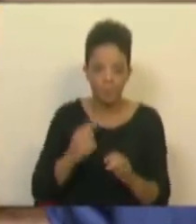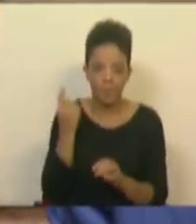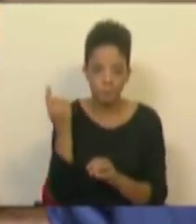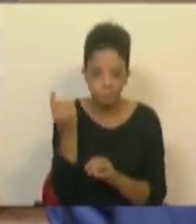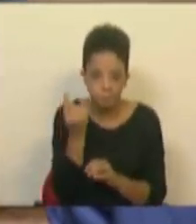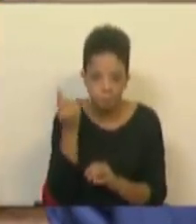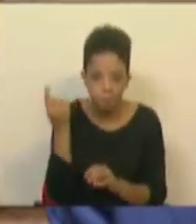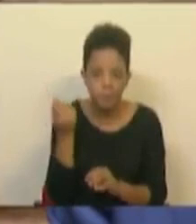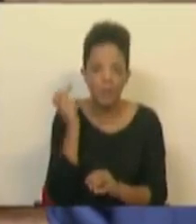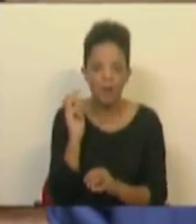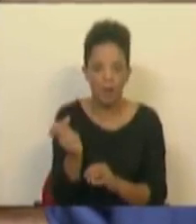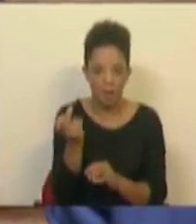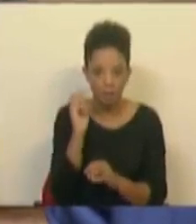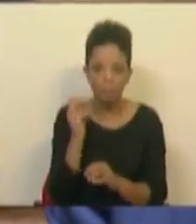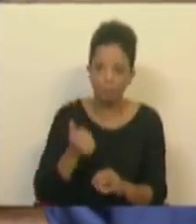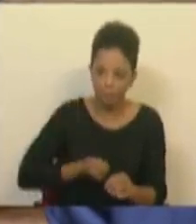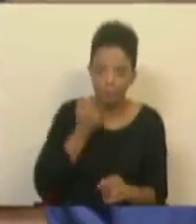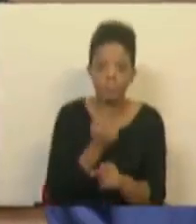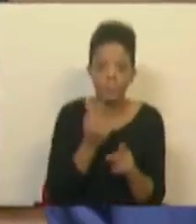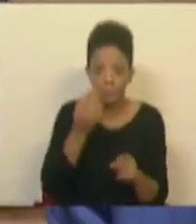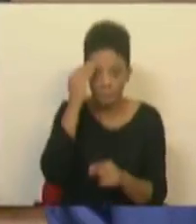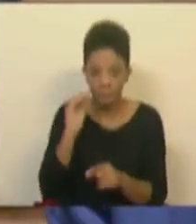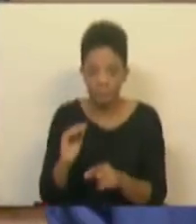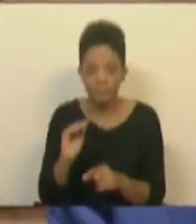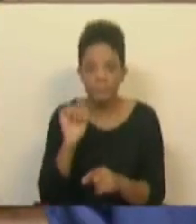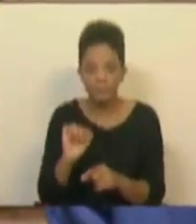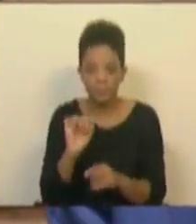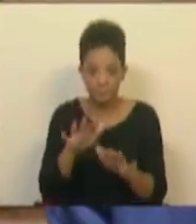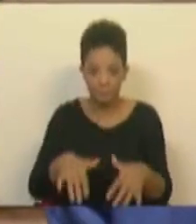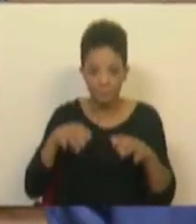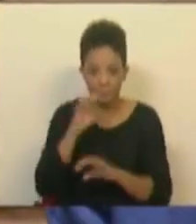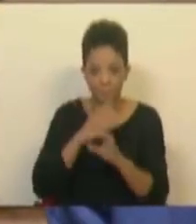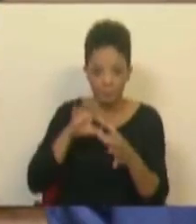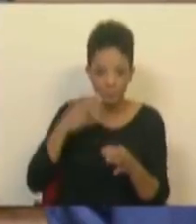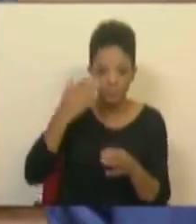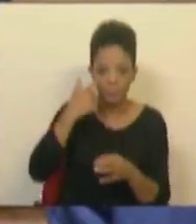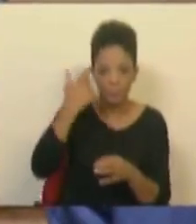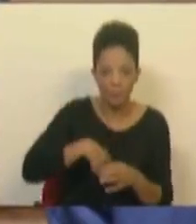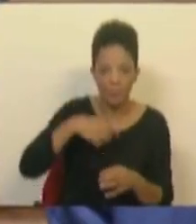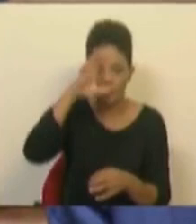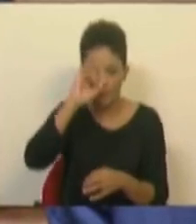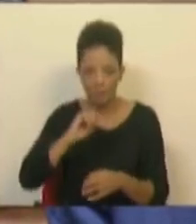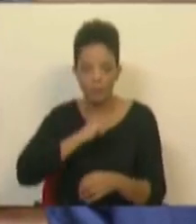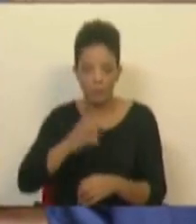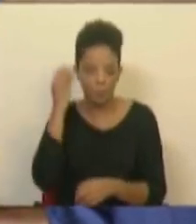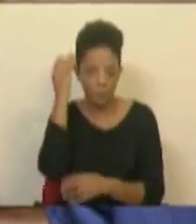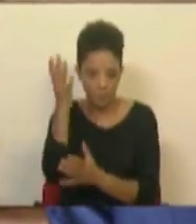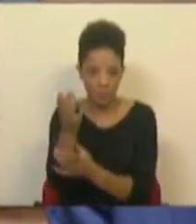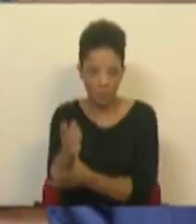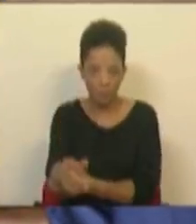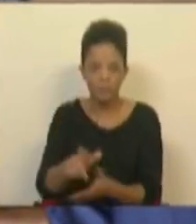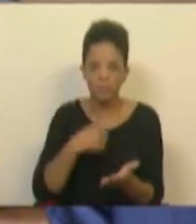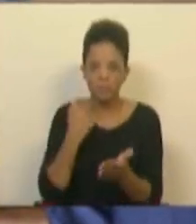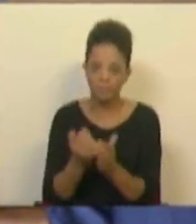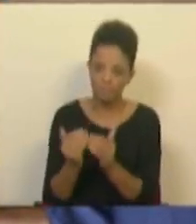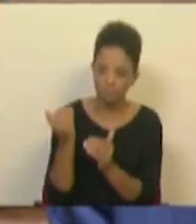décadas a ganhar e ganhou bem, porque as resoluções do Parlamento Europeu sobre direitos humanos, sobre Estado de Direito, sobre anticorrupção são sempre das